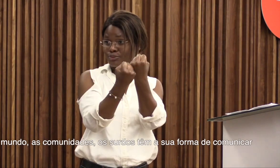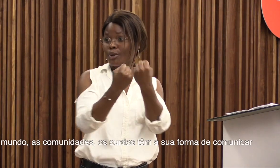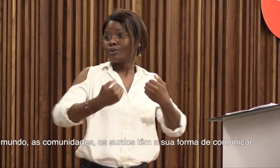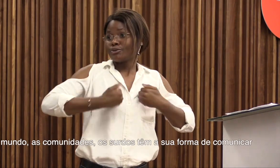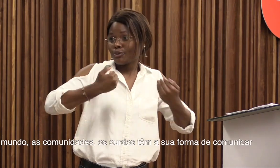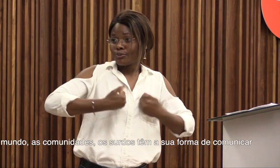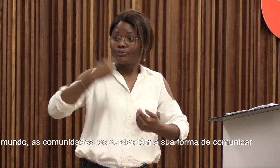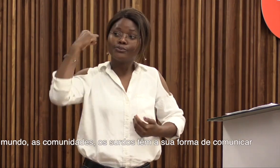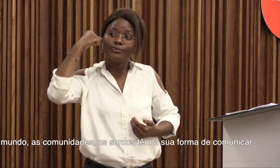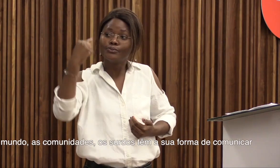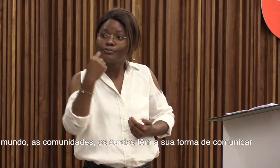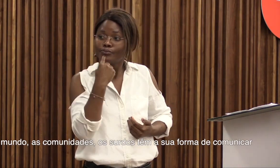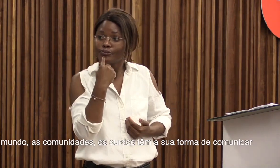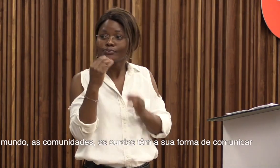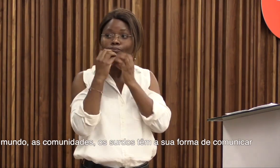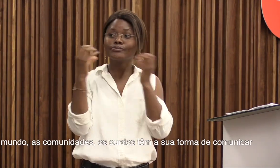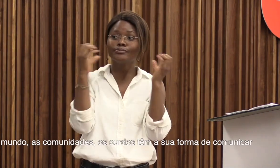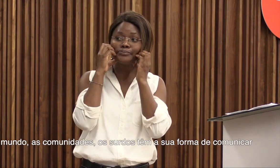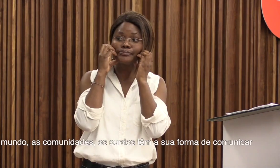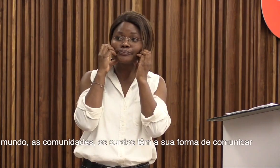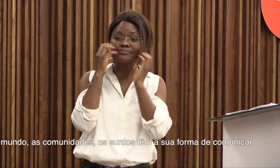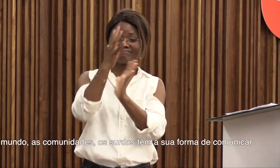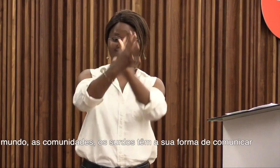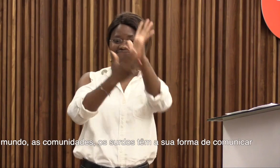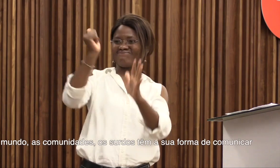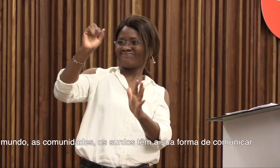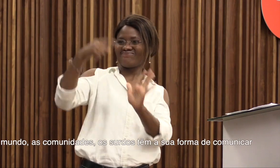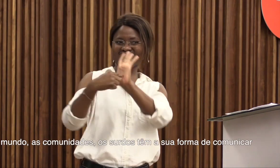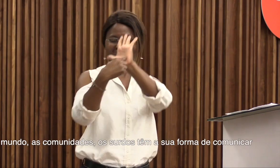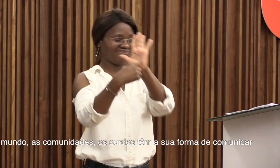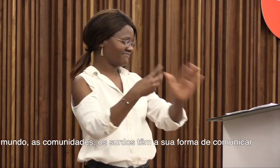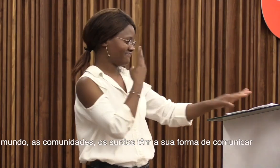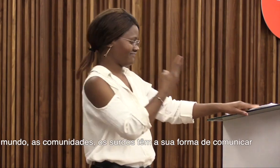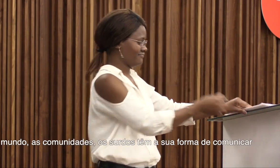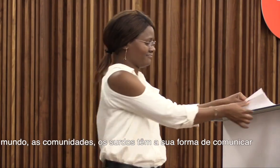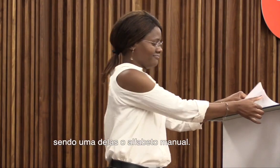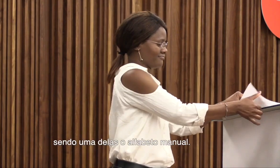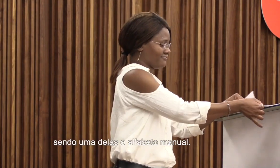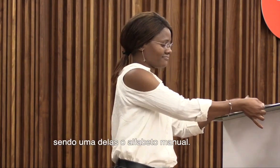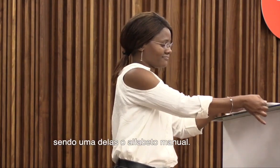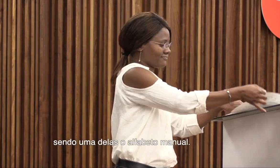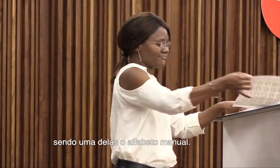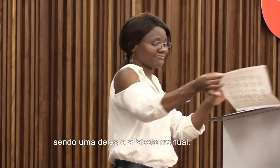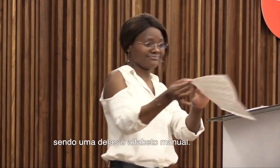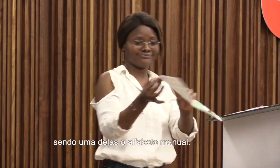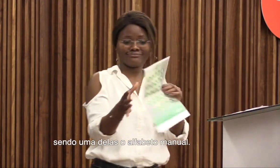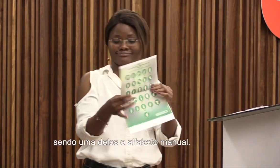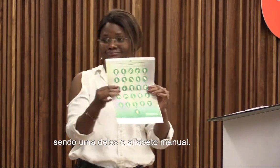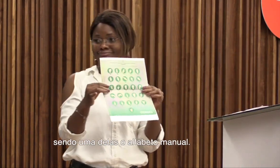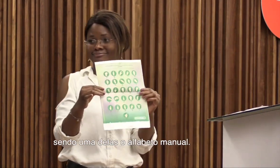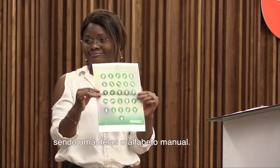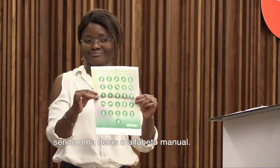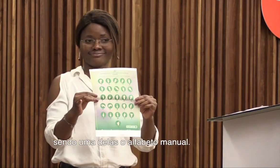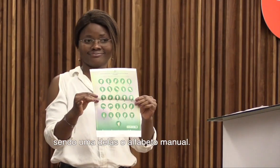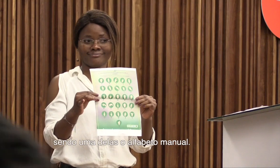os surdos, têm a sua forma de comunicar e uma delas é o